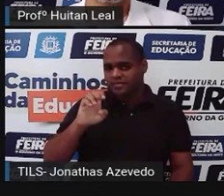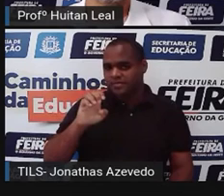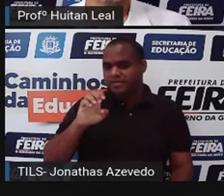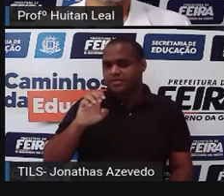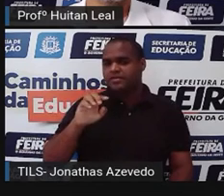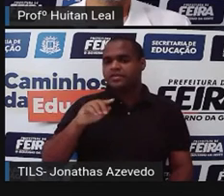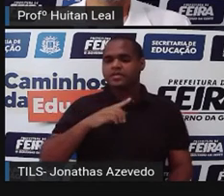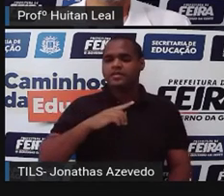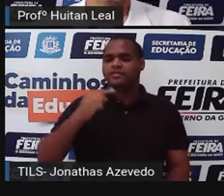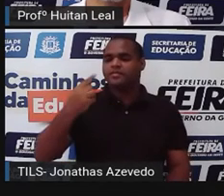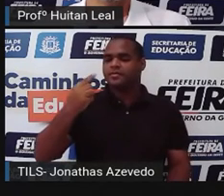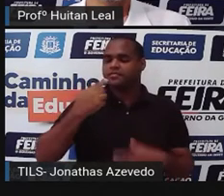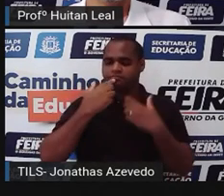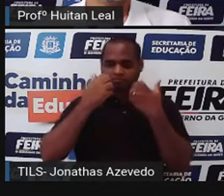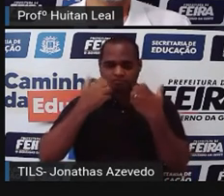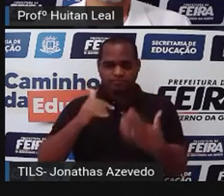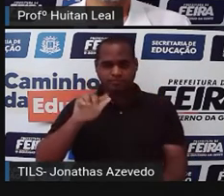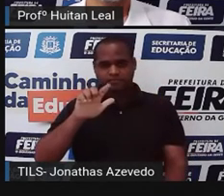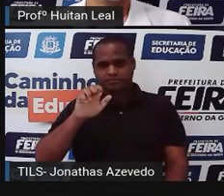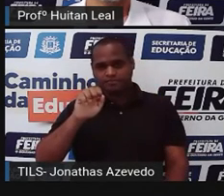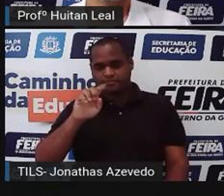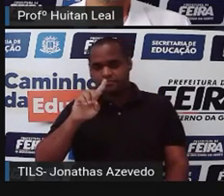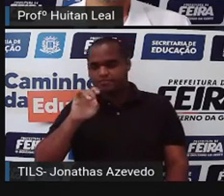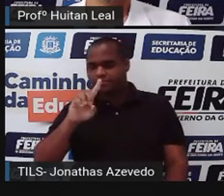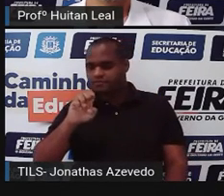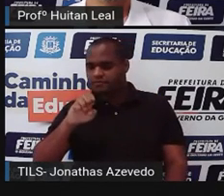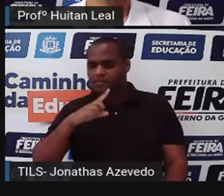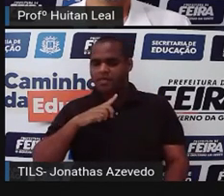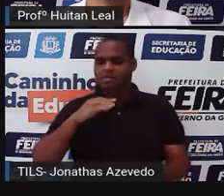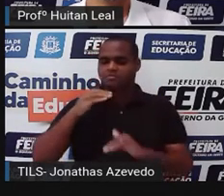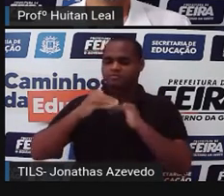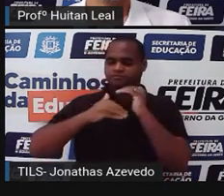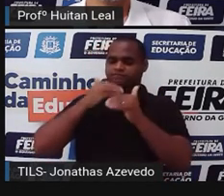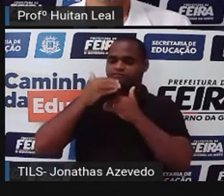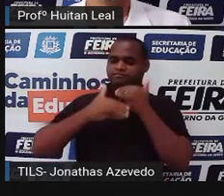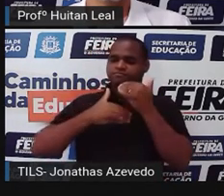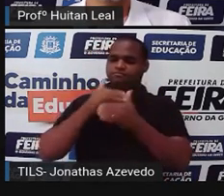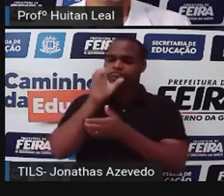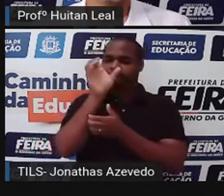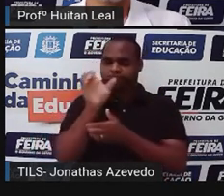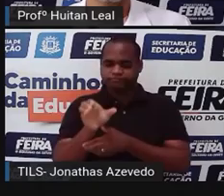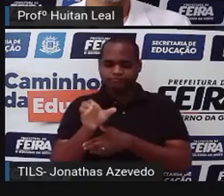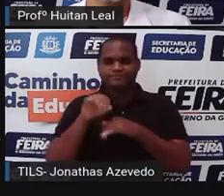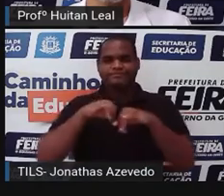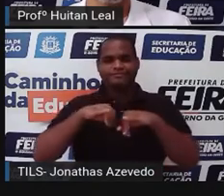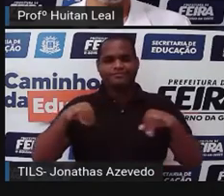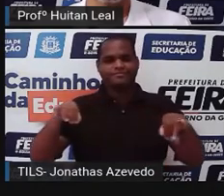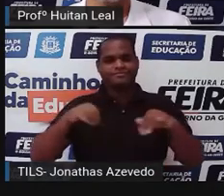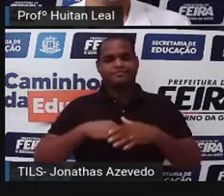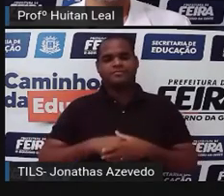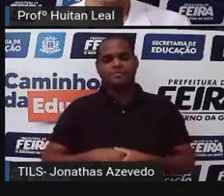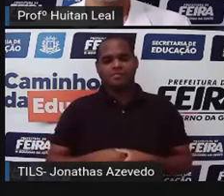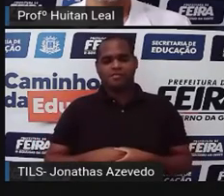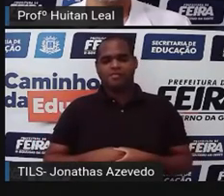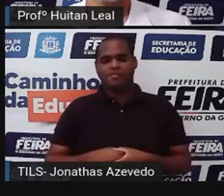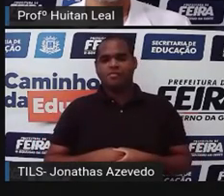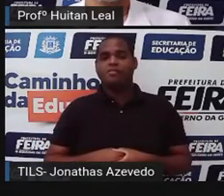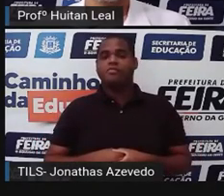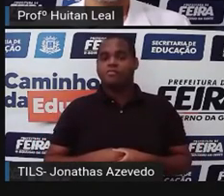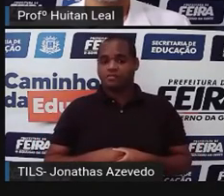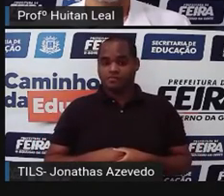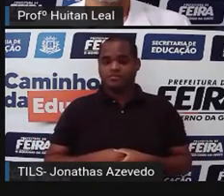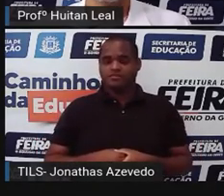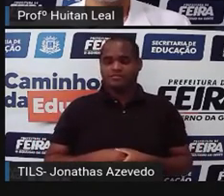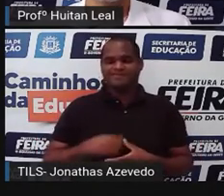primeiro parágrafo, tudo que está no lead, ele vai ser desenvolvido no corpo da notícia. Não esquecendo de uma